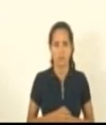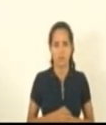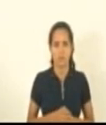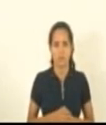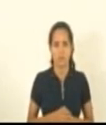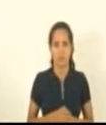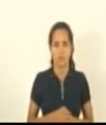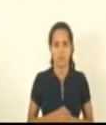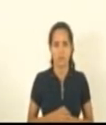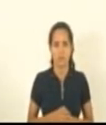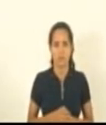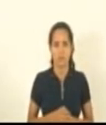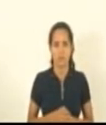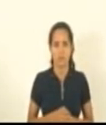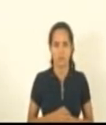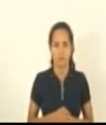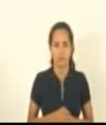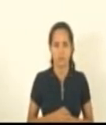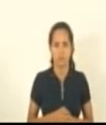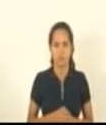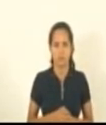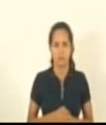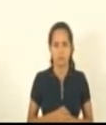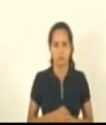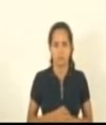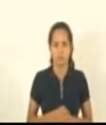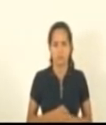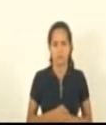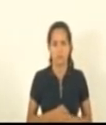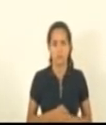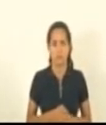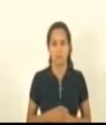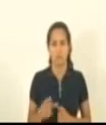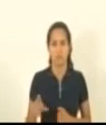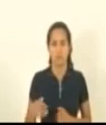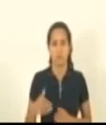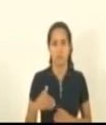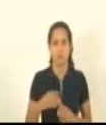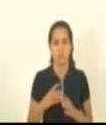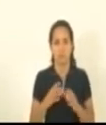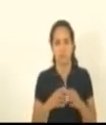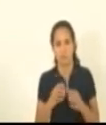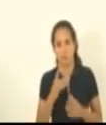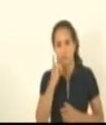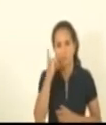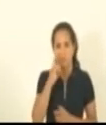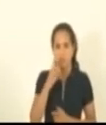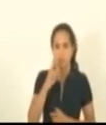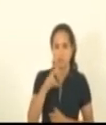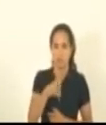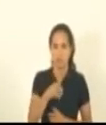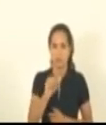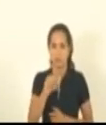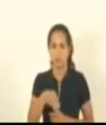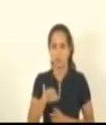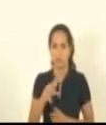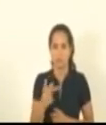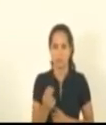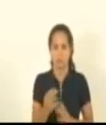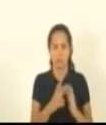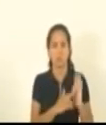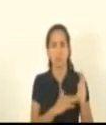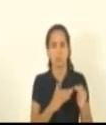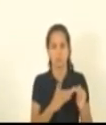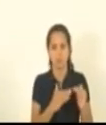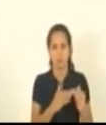a lista da finança por favor como vota o deputado Alexandre Chambinho com o